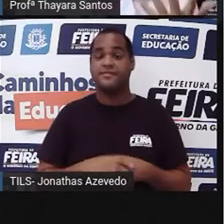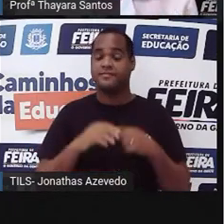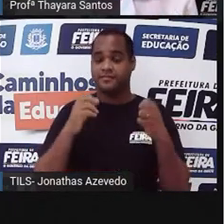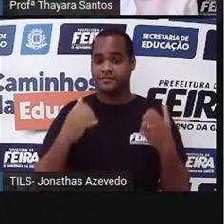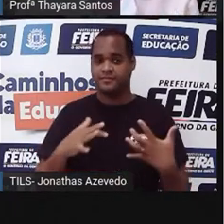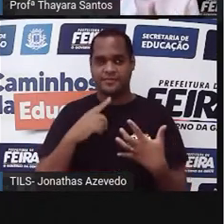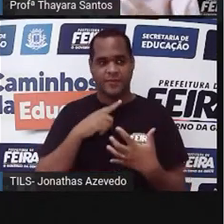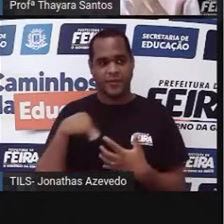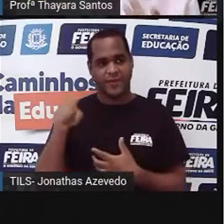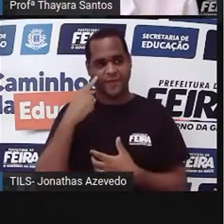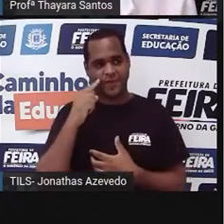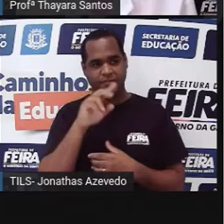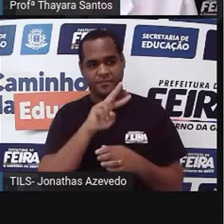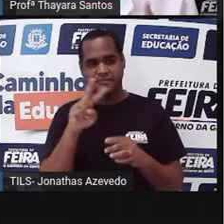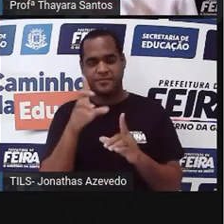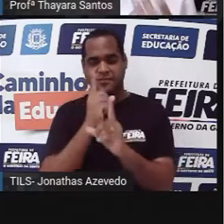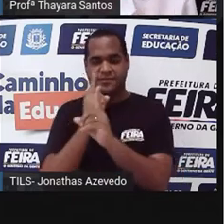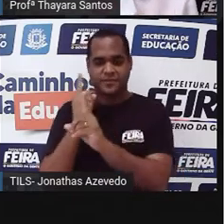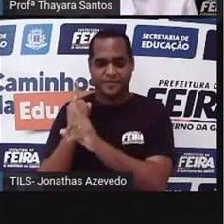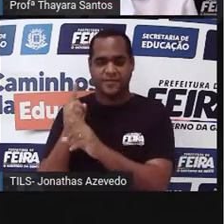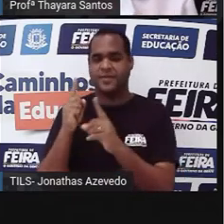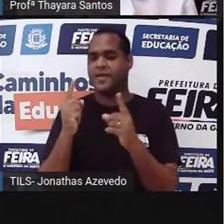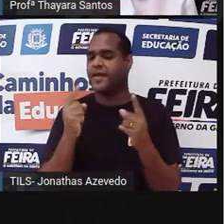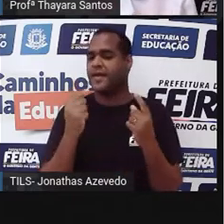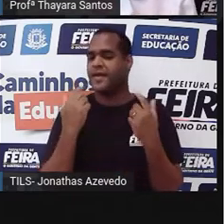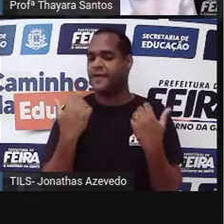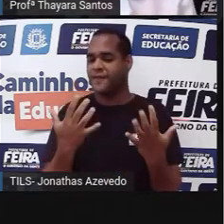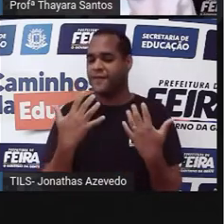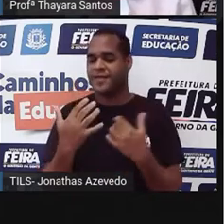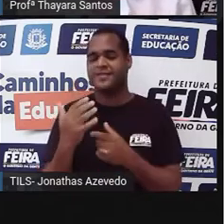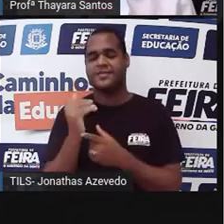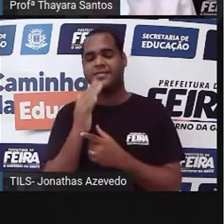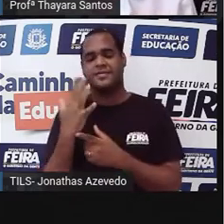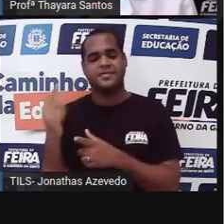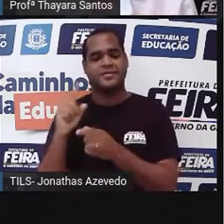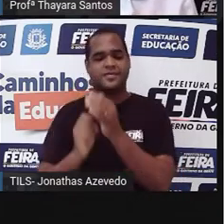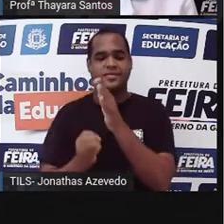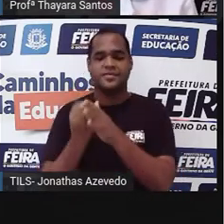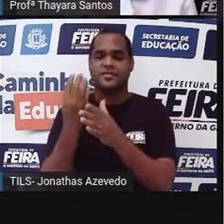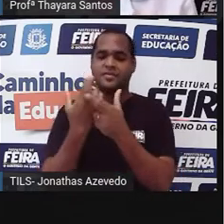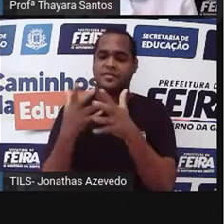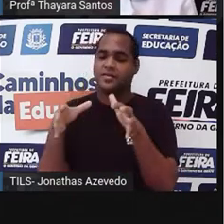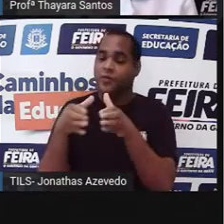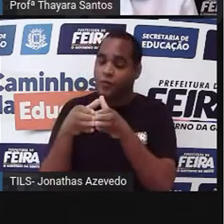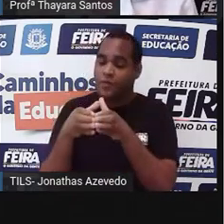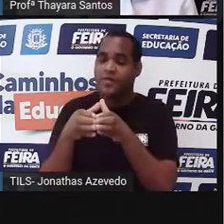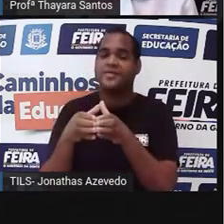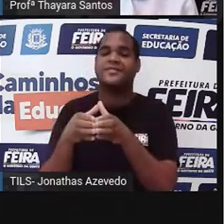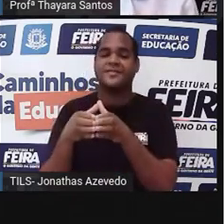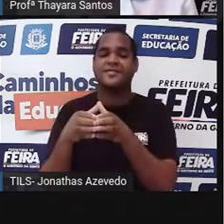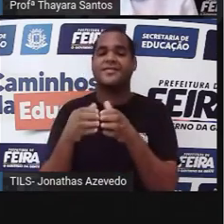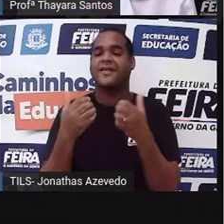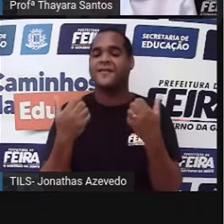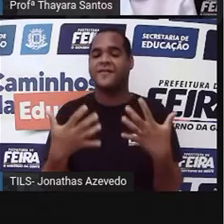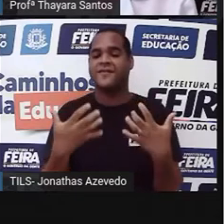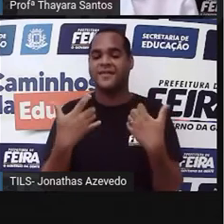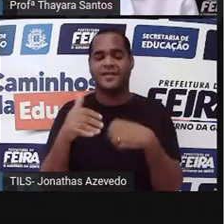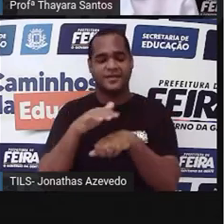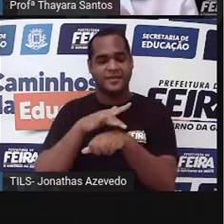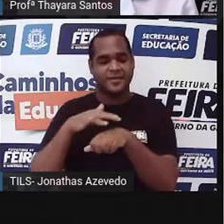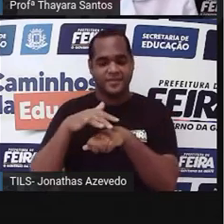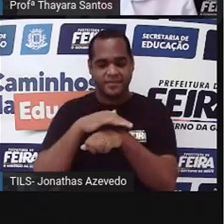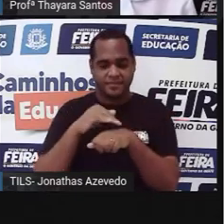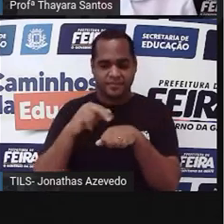gente já viu que as plantas, na segunda ciência, teriam sido originadas a partir de um grupo de algas verdes que ela acabou